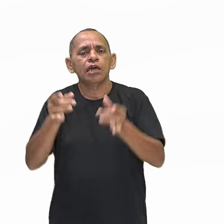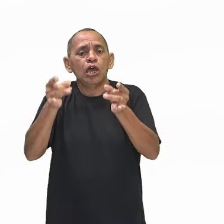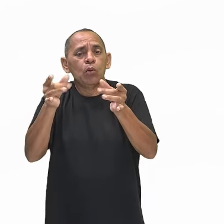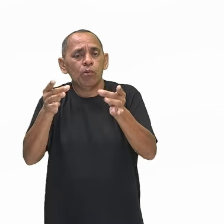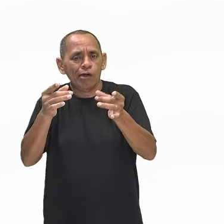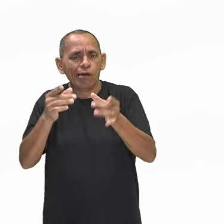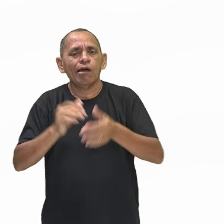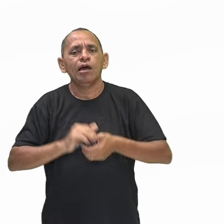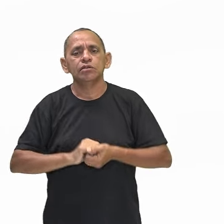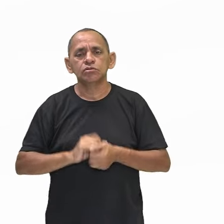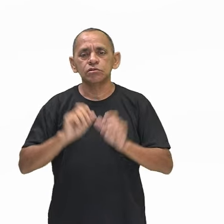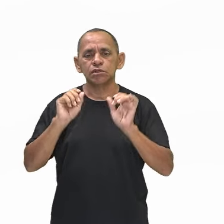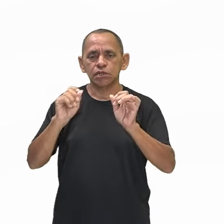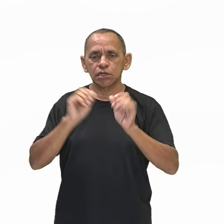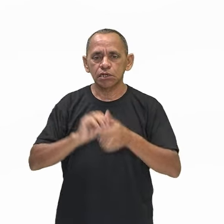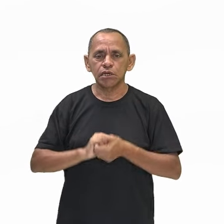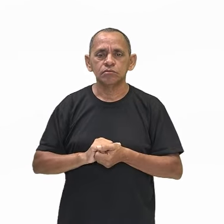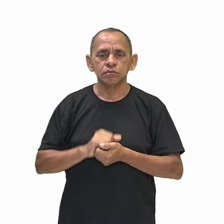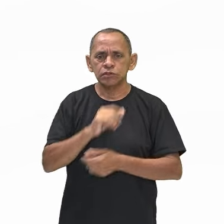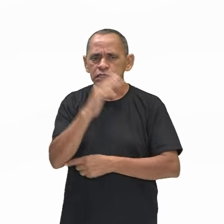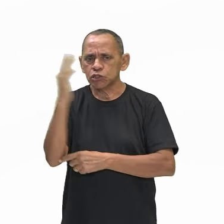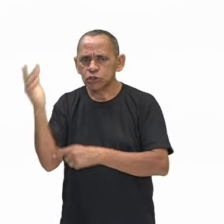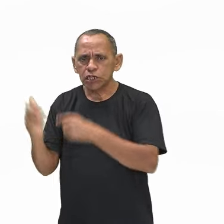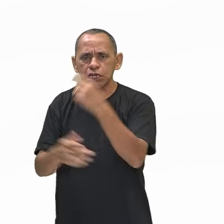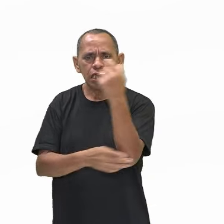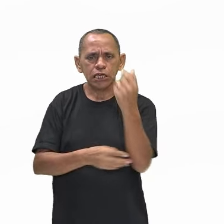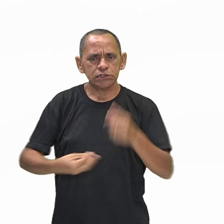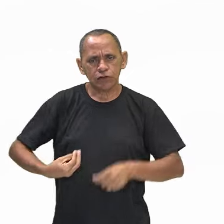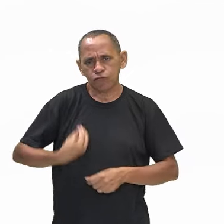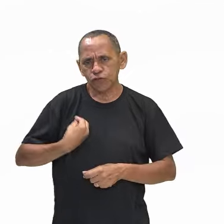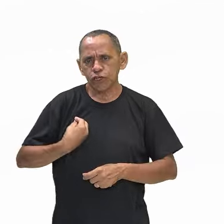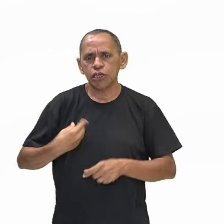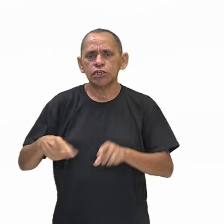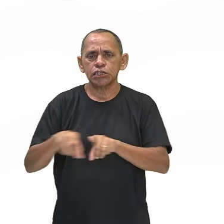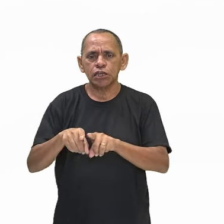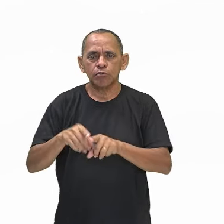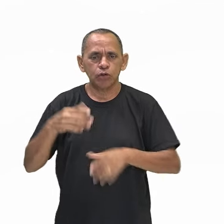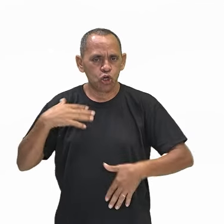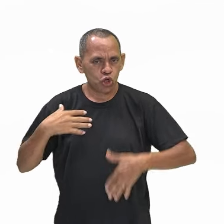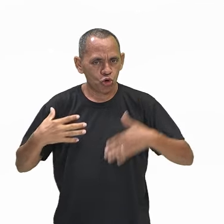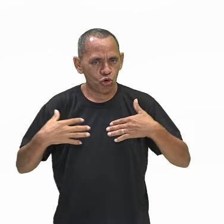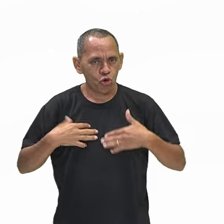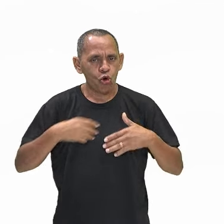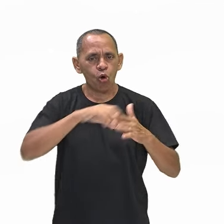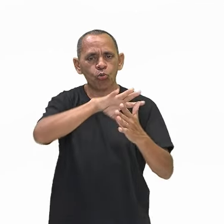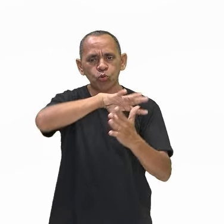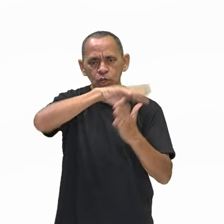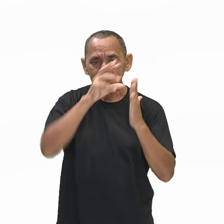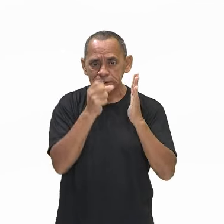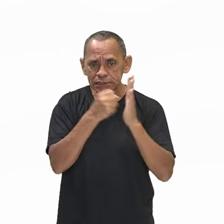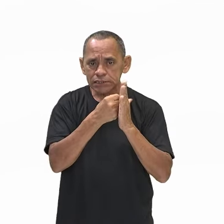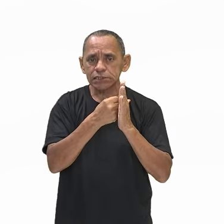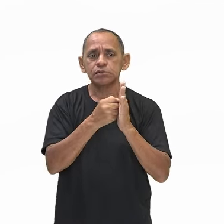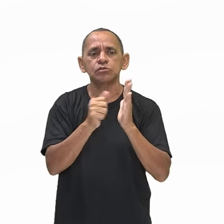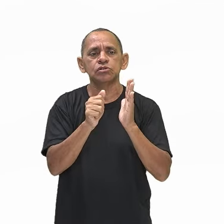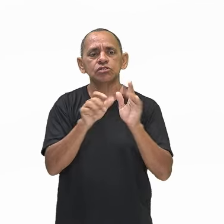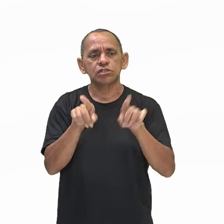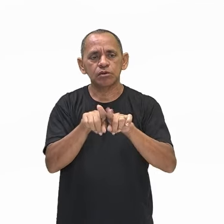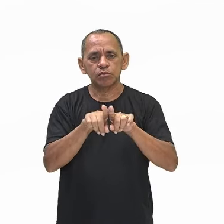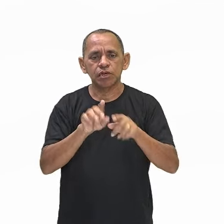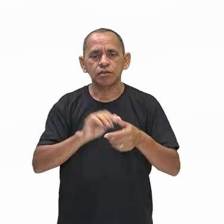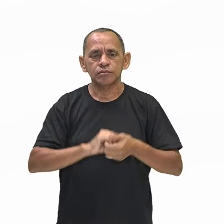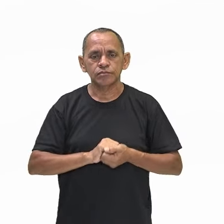a mercantilização da natureza, da vida, do corpo e dos símbolos. É através do corpo